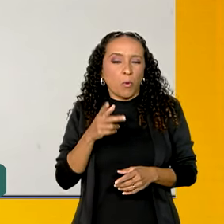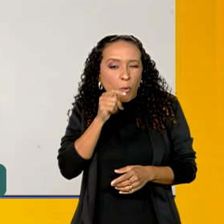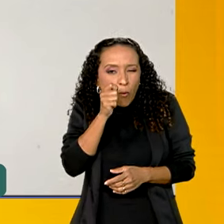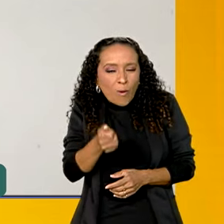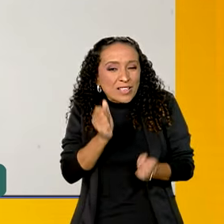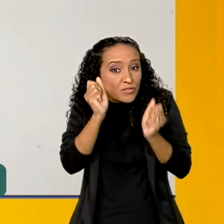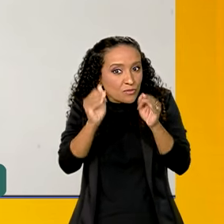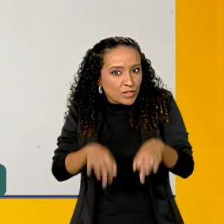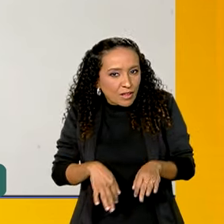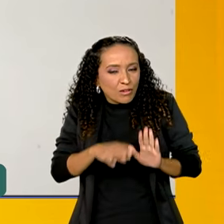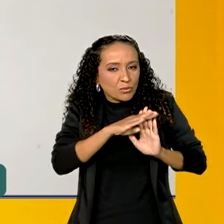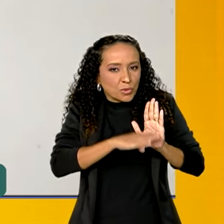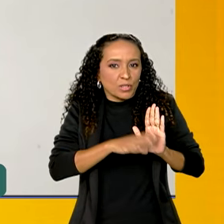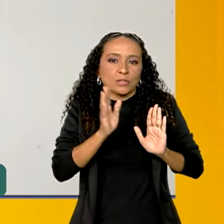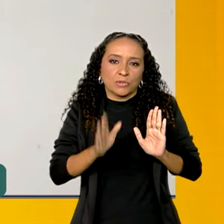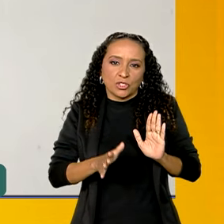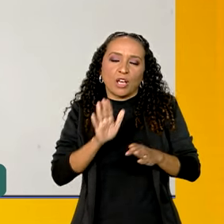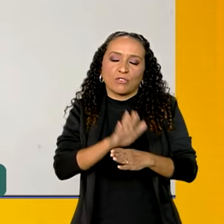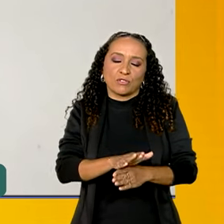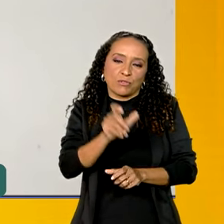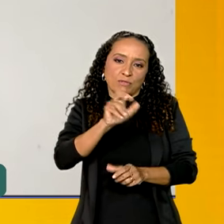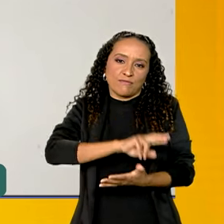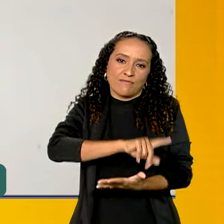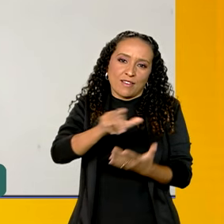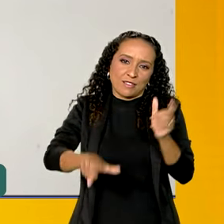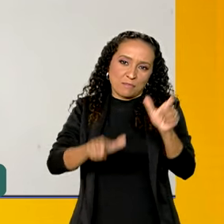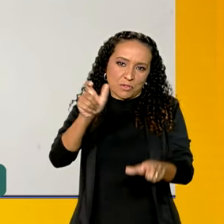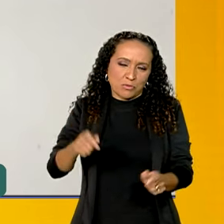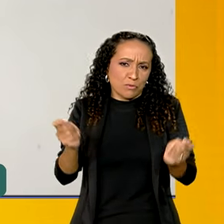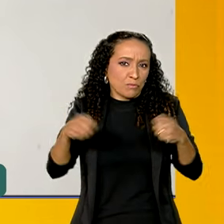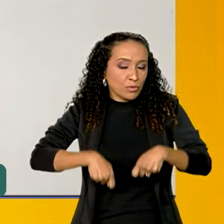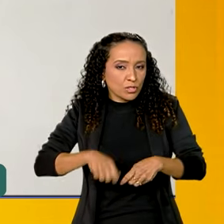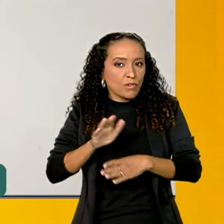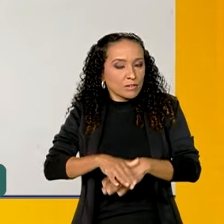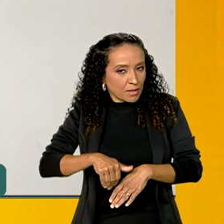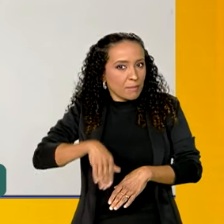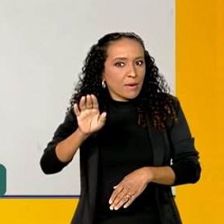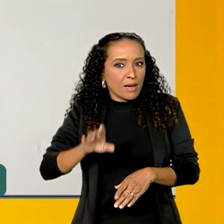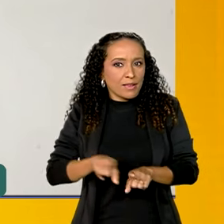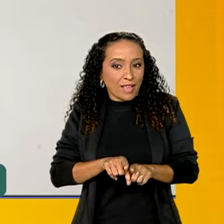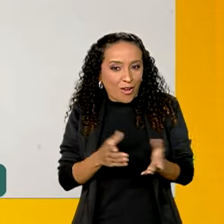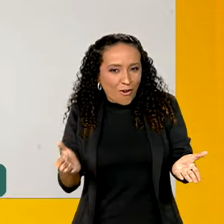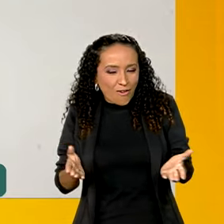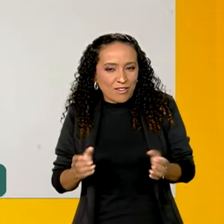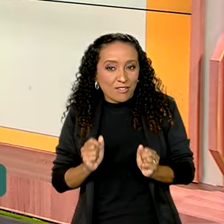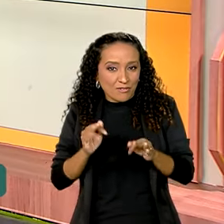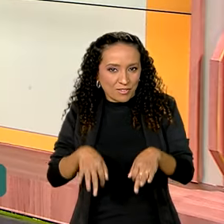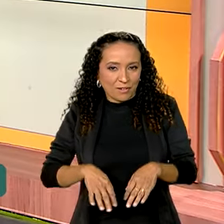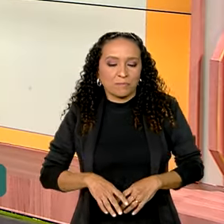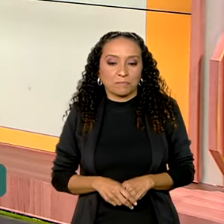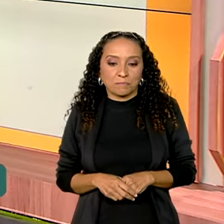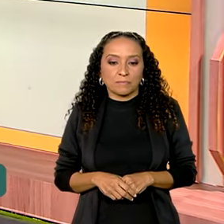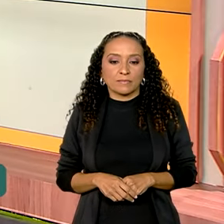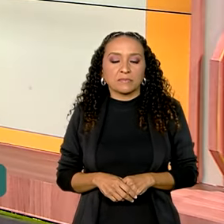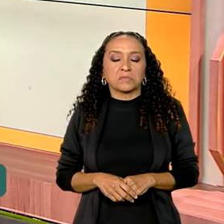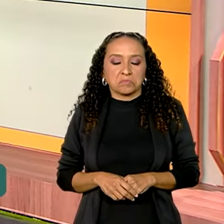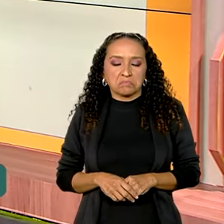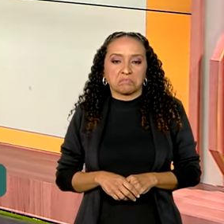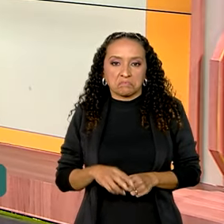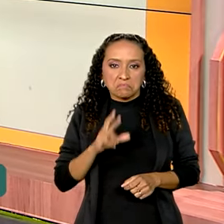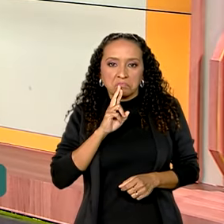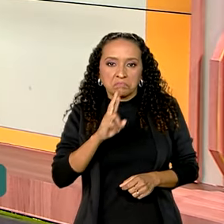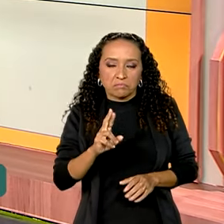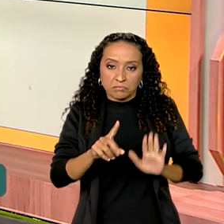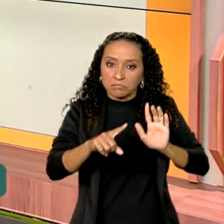no final desse programa que já ajudou muita gente, que tem condição de ajudar ainda mais nesses últimos dias. Diretor, são resultados realmente muito